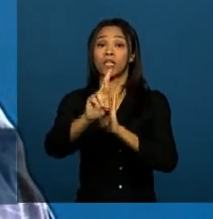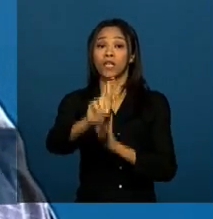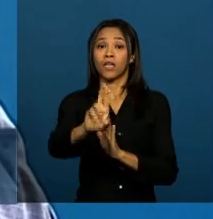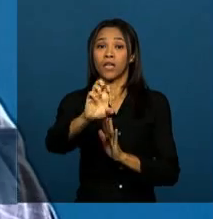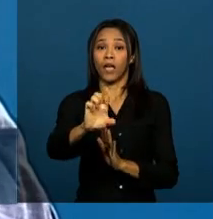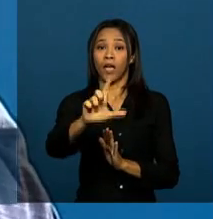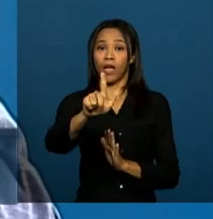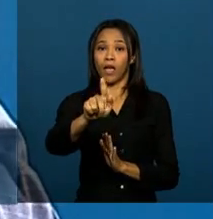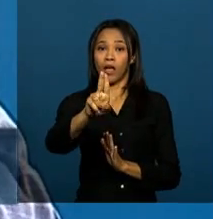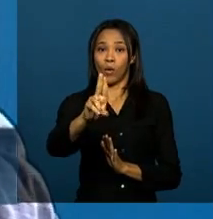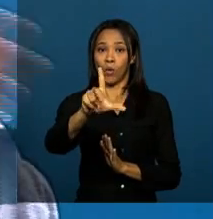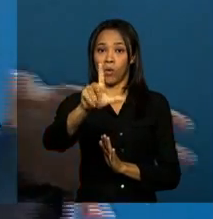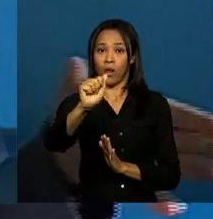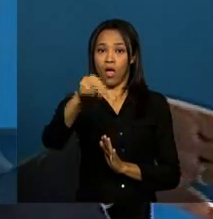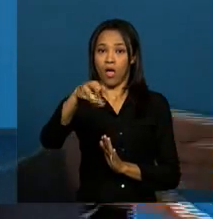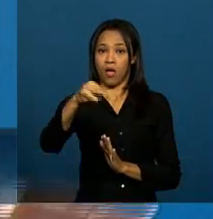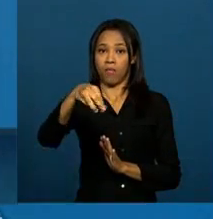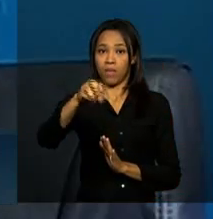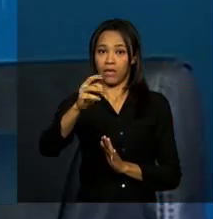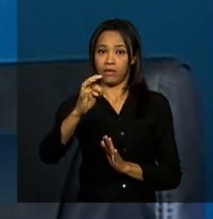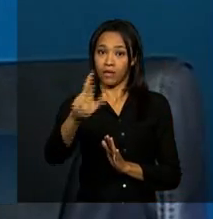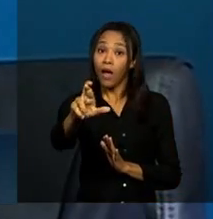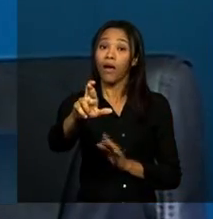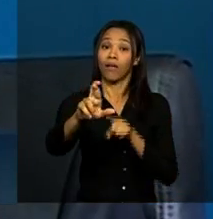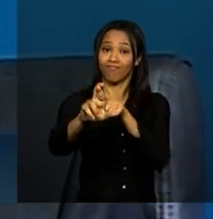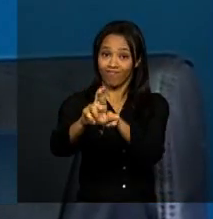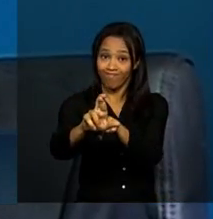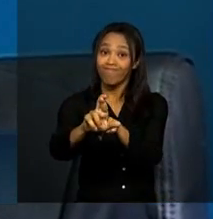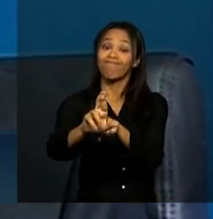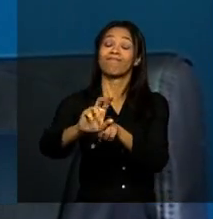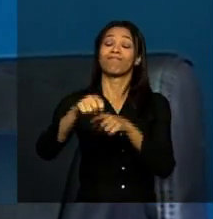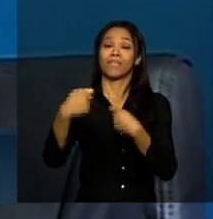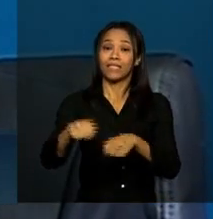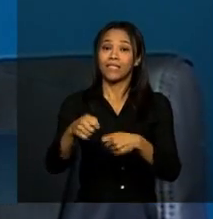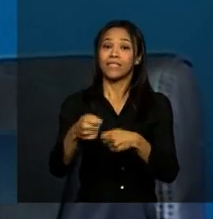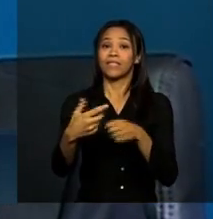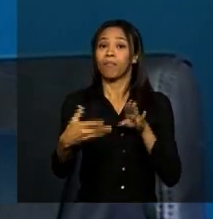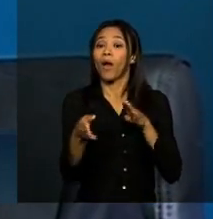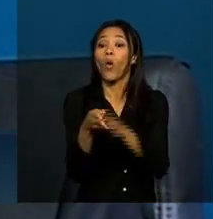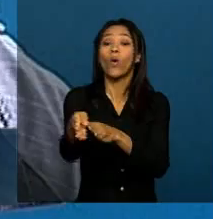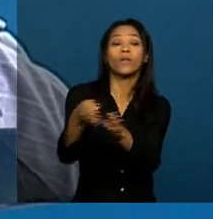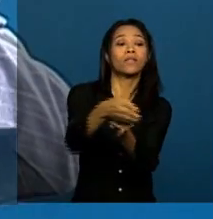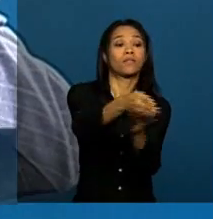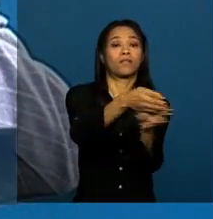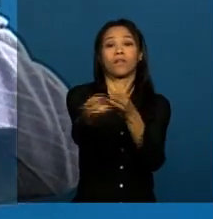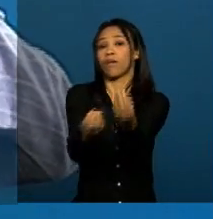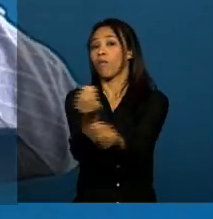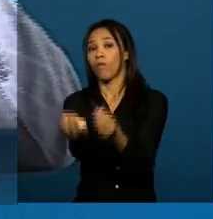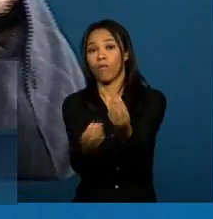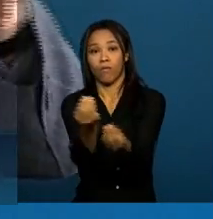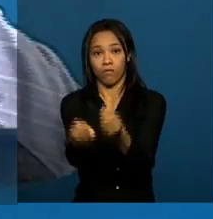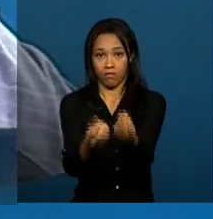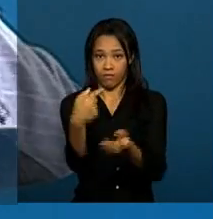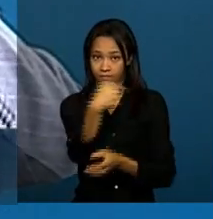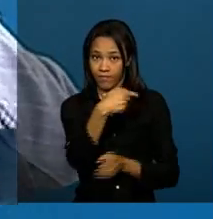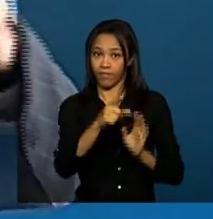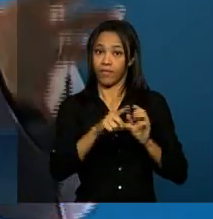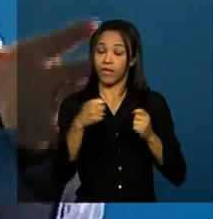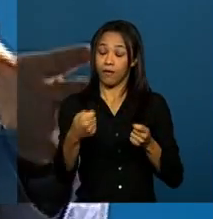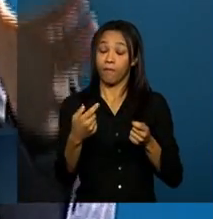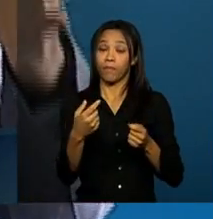torne viável e a orientação da plataforma é interessante porque já abre quatro